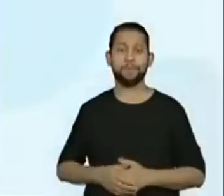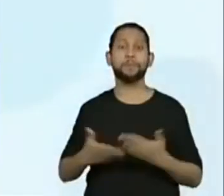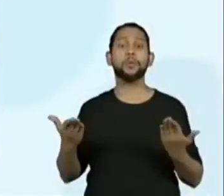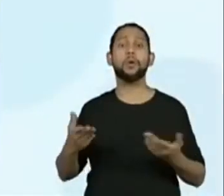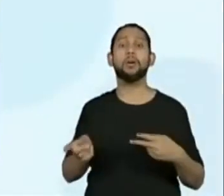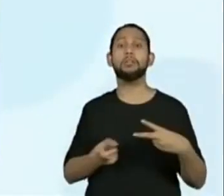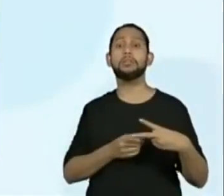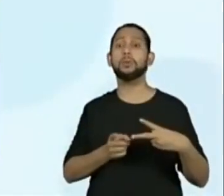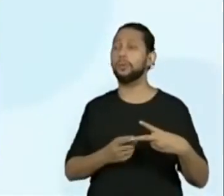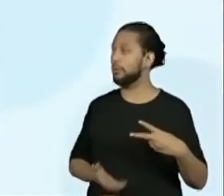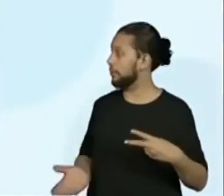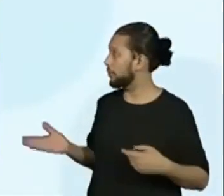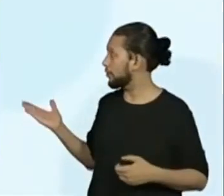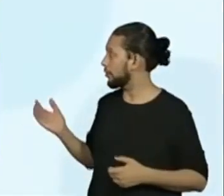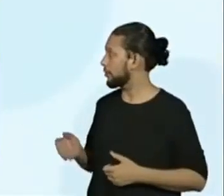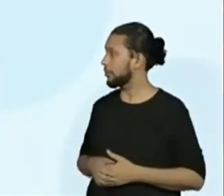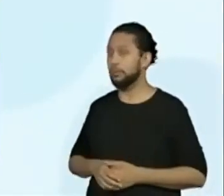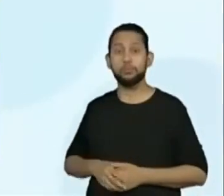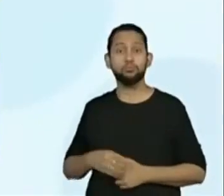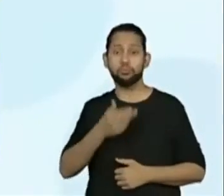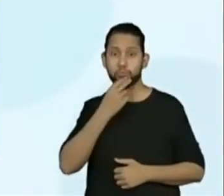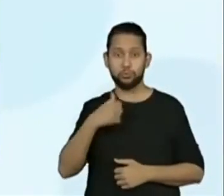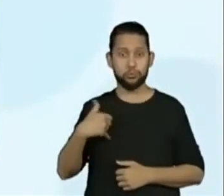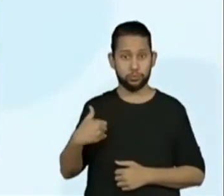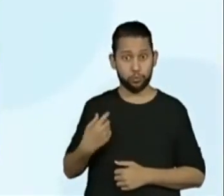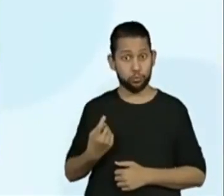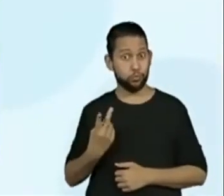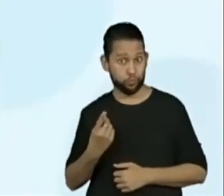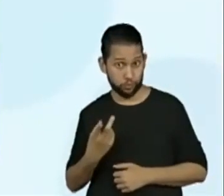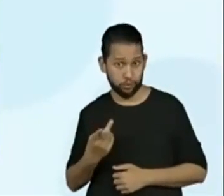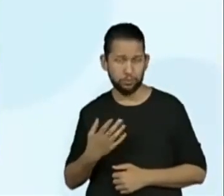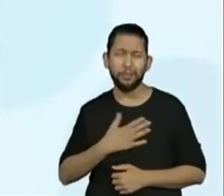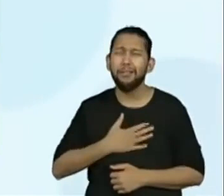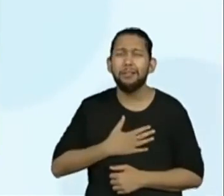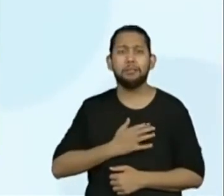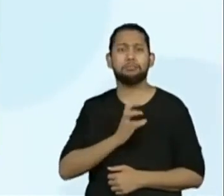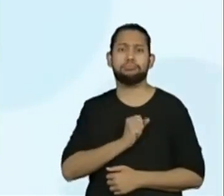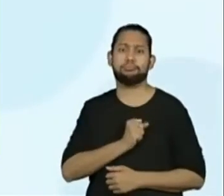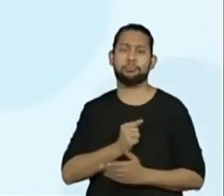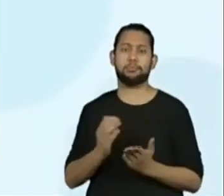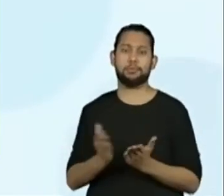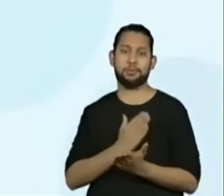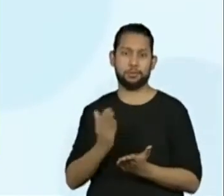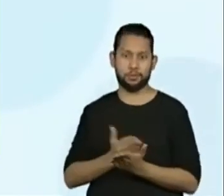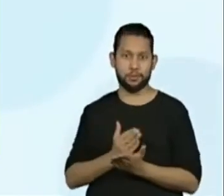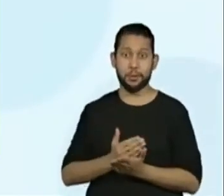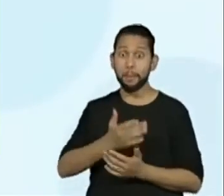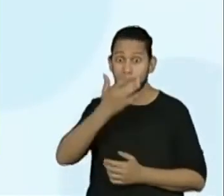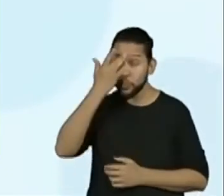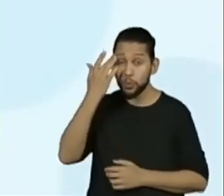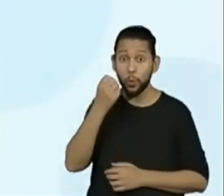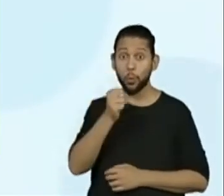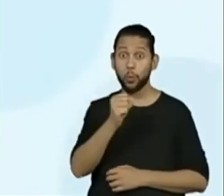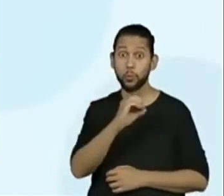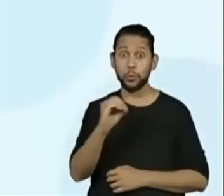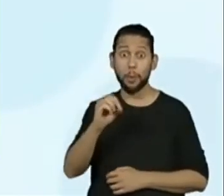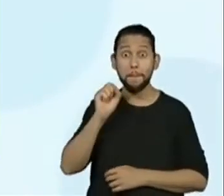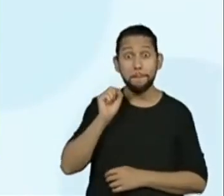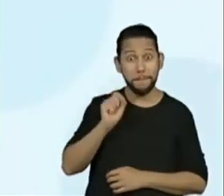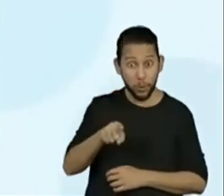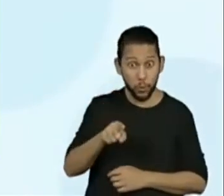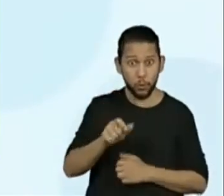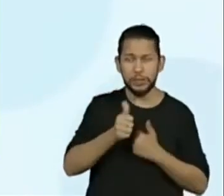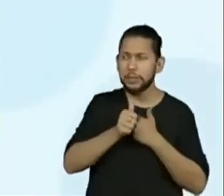leitura foi. Garoto de 12 anos, apaixonado por livros, ganha 800 mil seguidores após